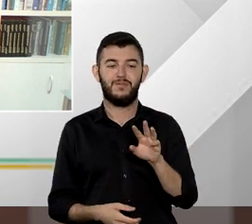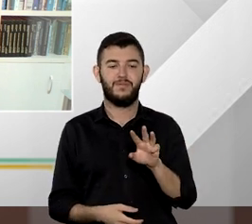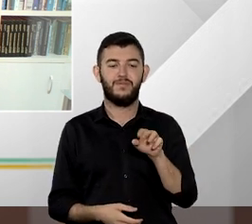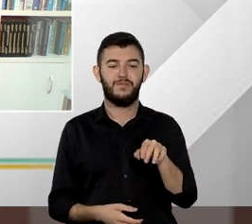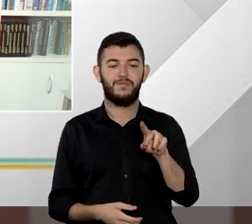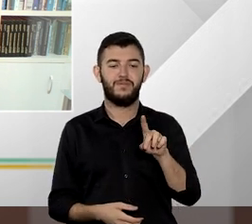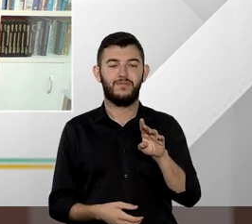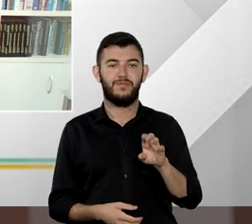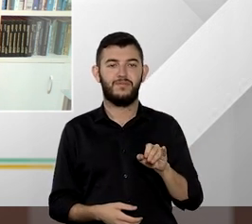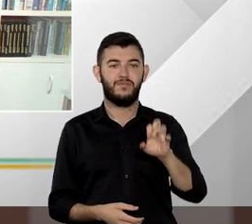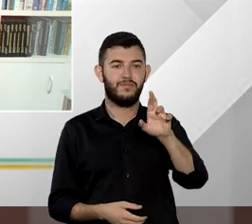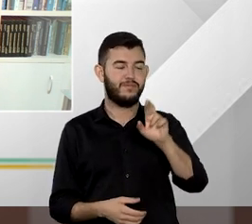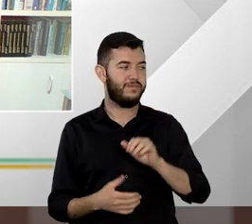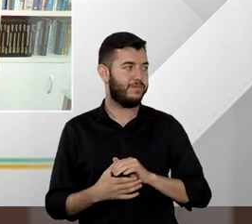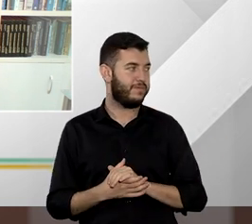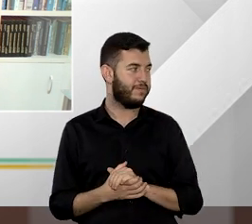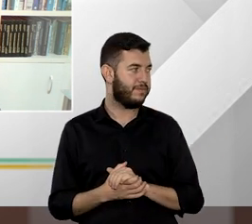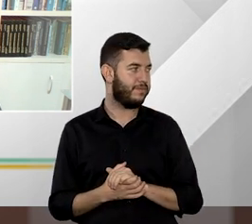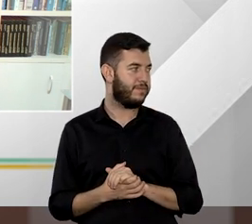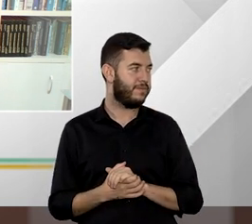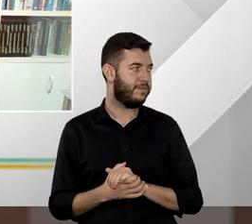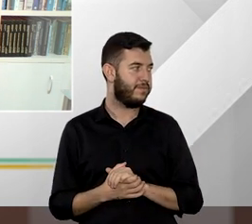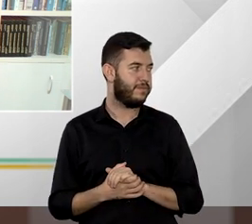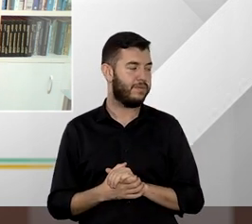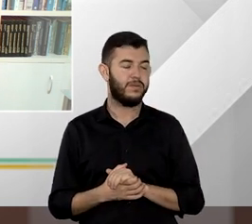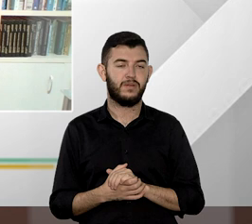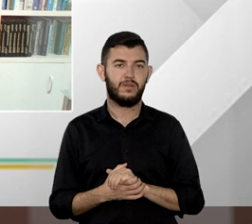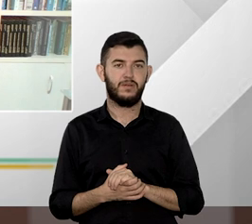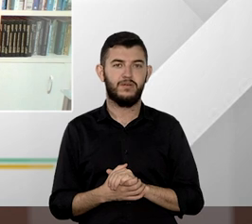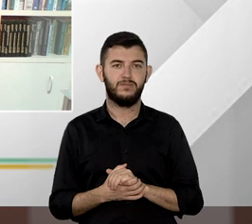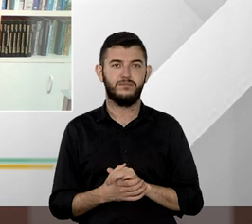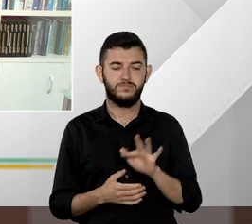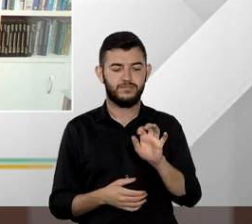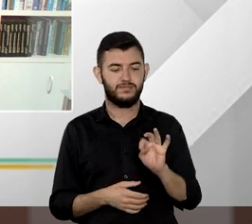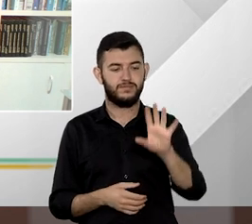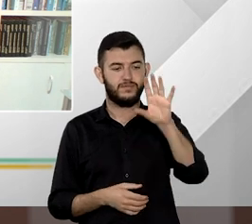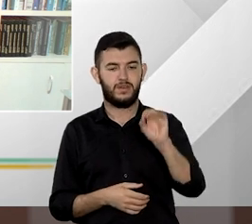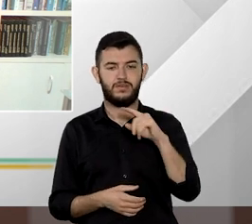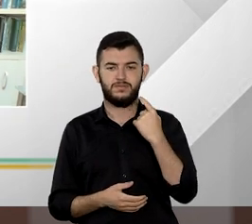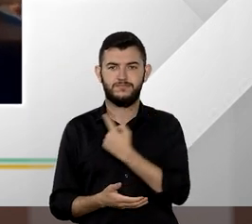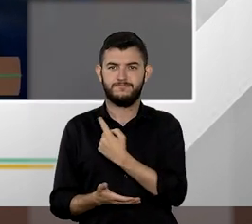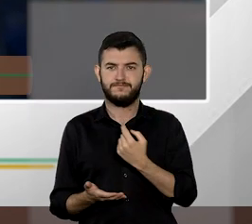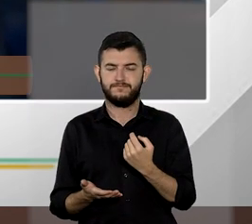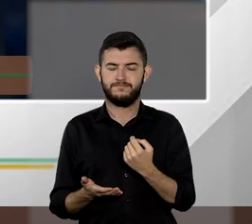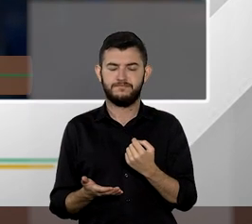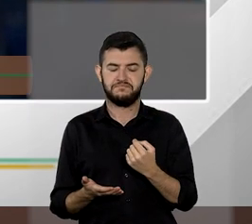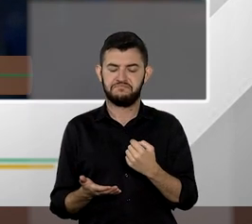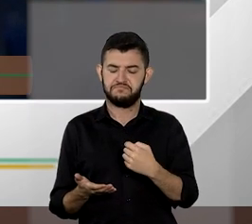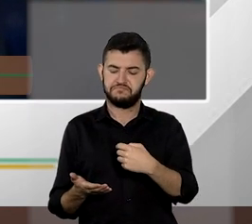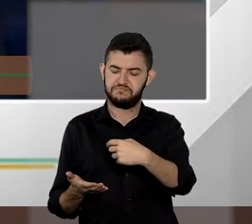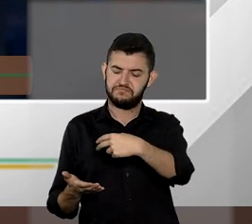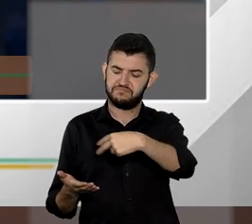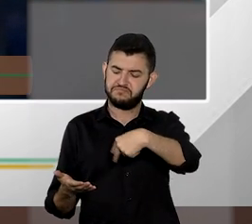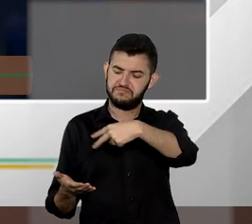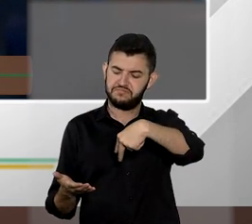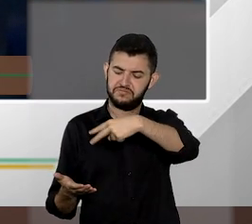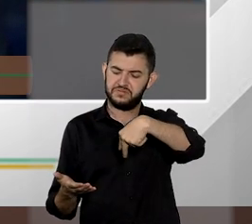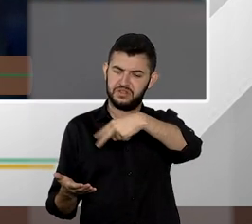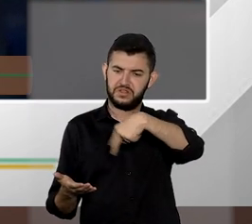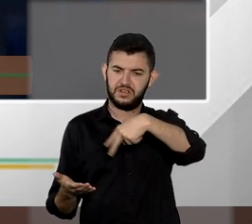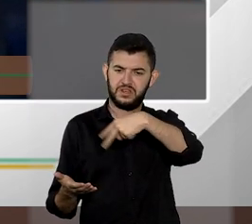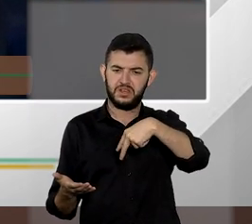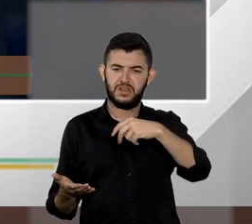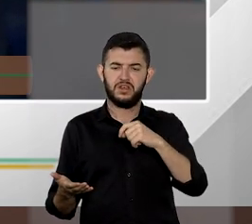De fato a gente tem lido Fátima e tem ouvido muitos doutrinadores e